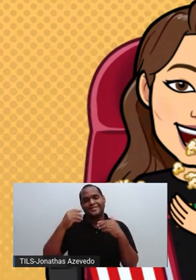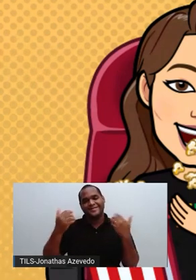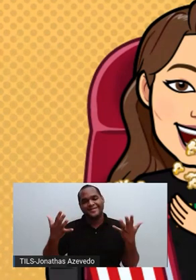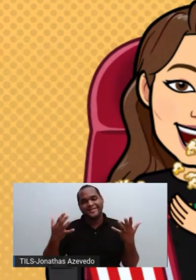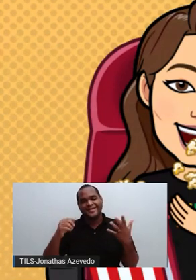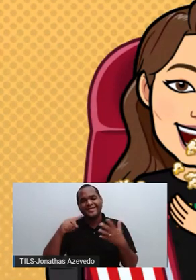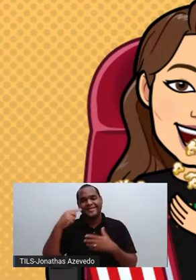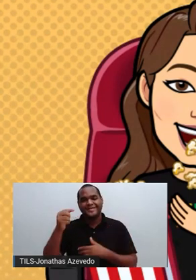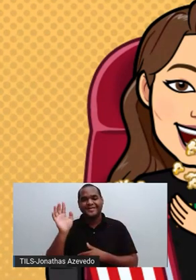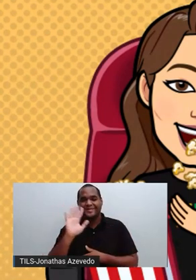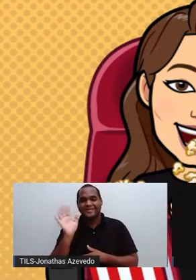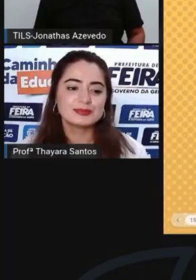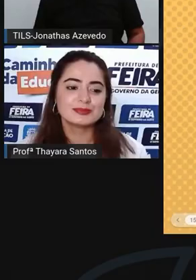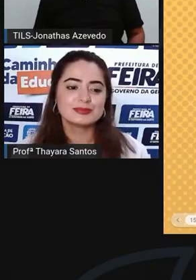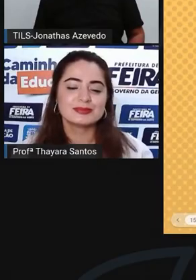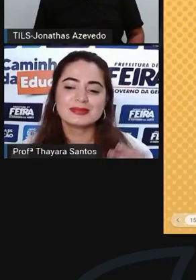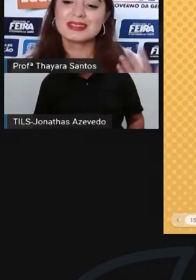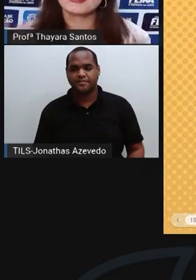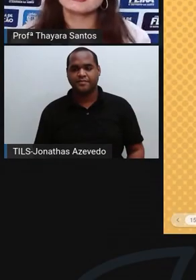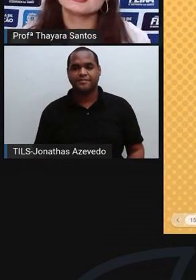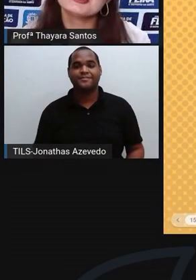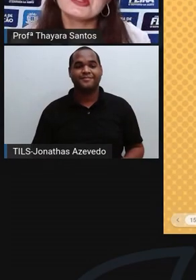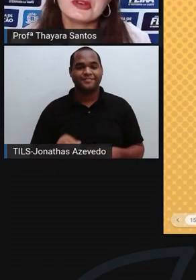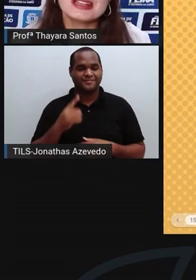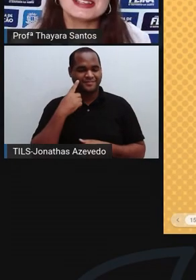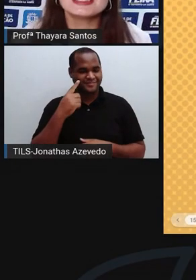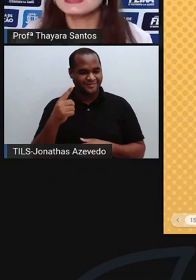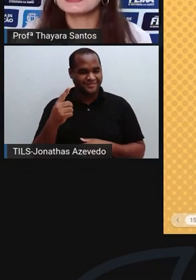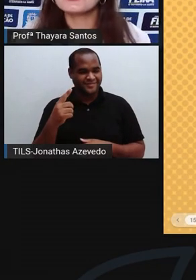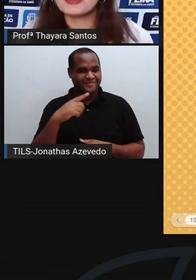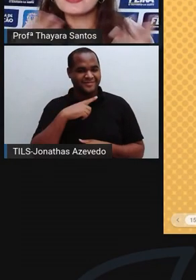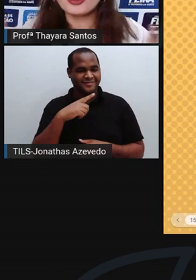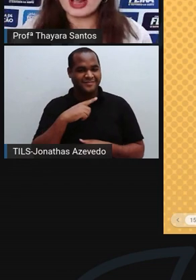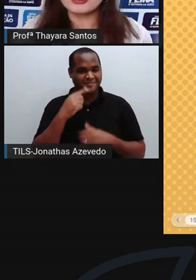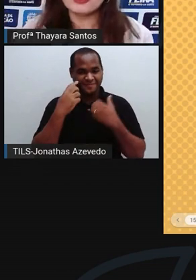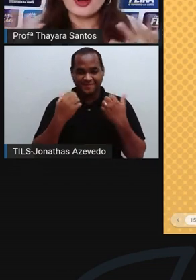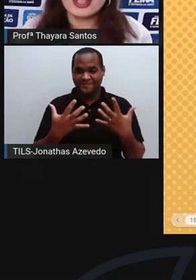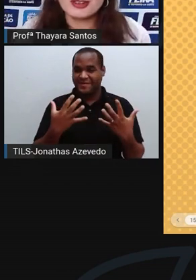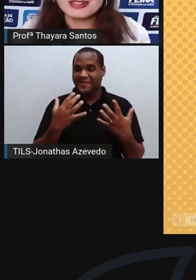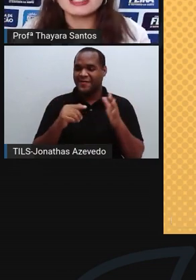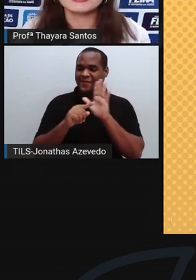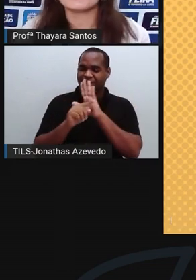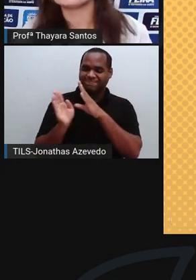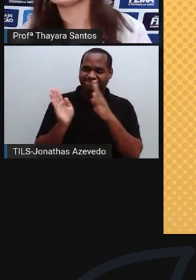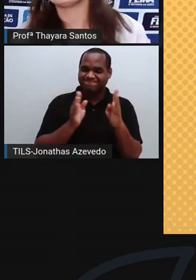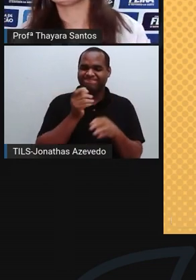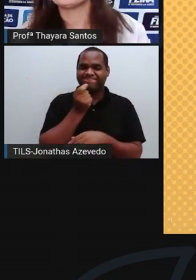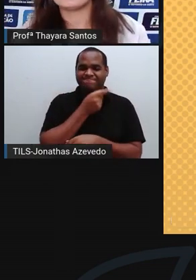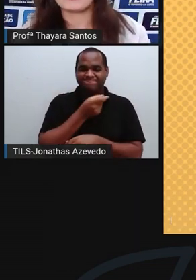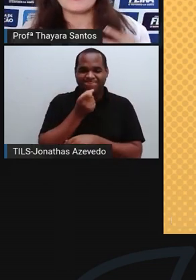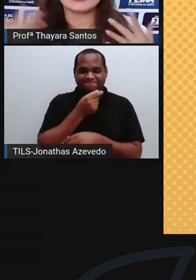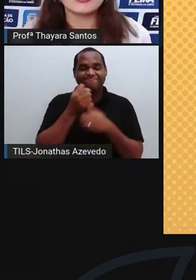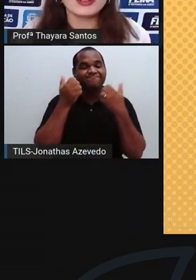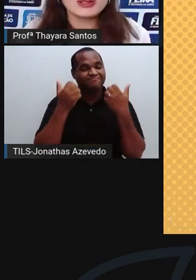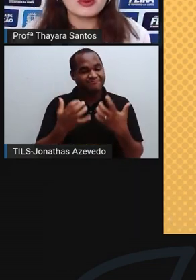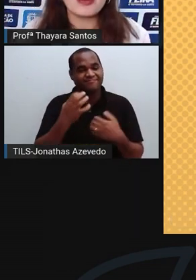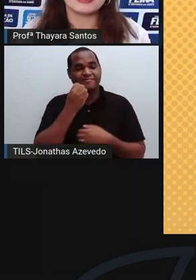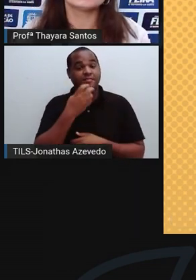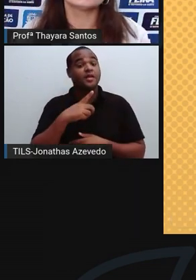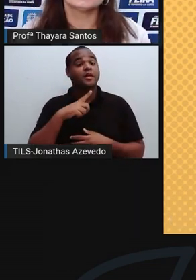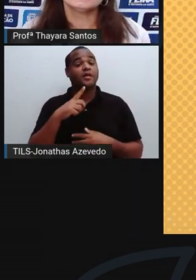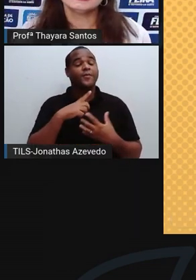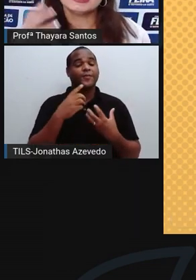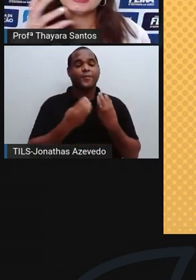Nos vemos na próxima. A gente viu aí desse jeito bem-humorado um pouquinho da história do átomo, como é que ele foi